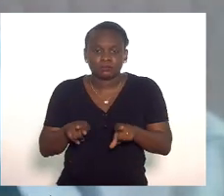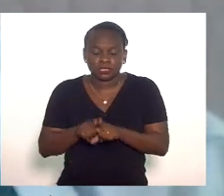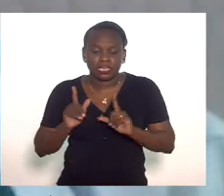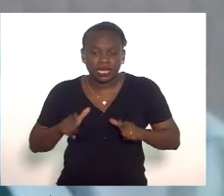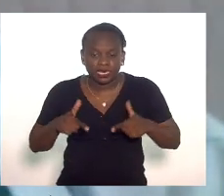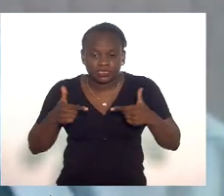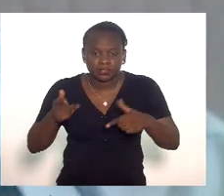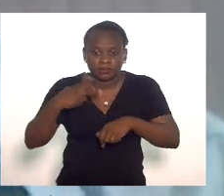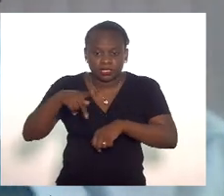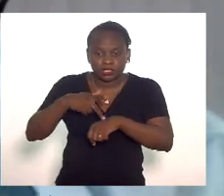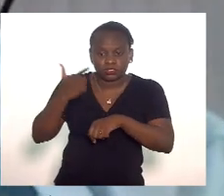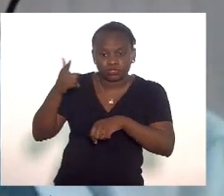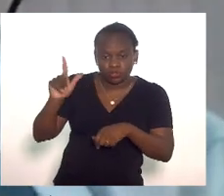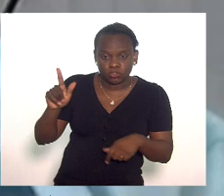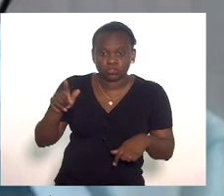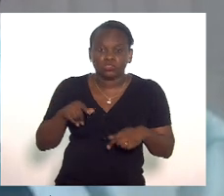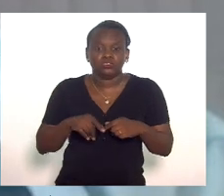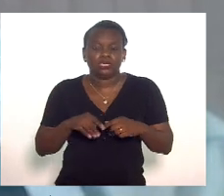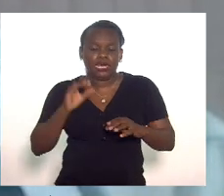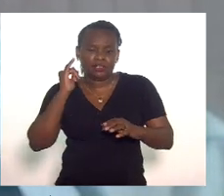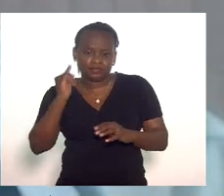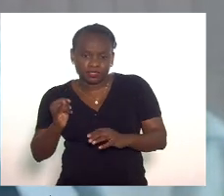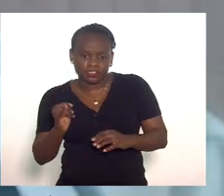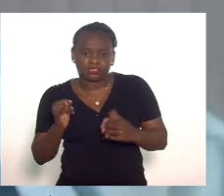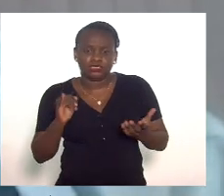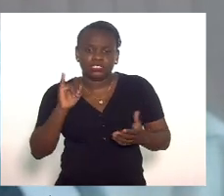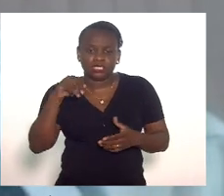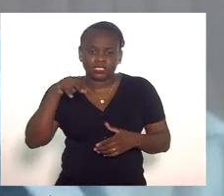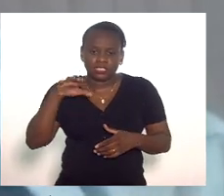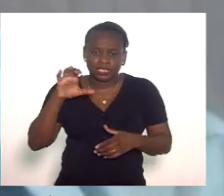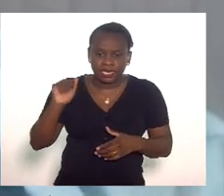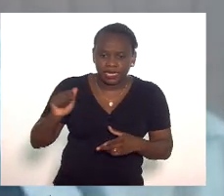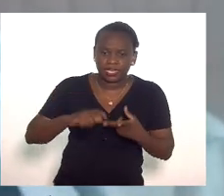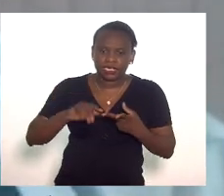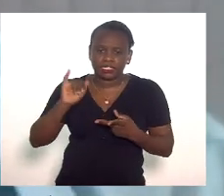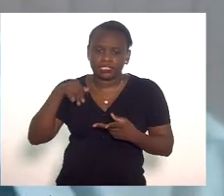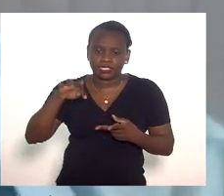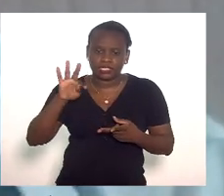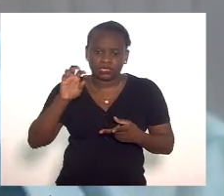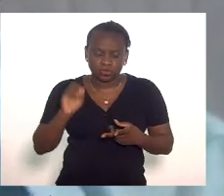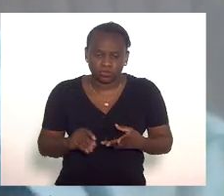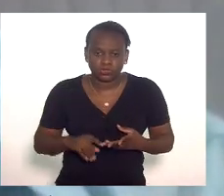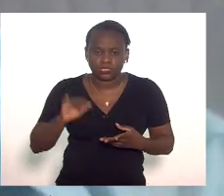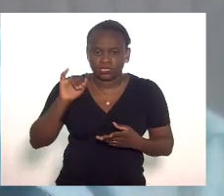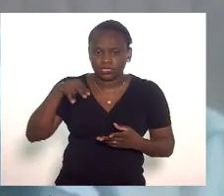internacionais como o INCA como o INTO como o INC